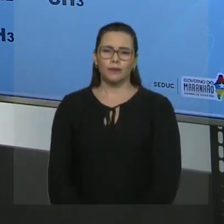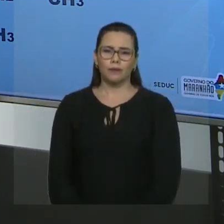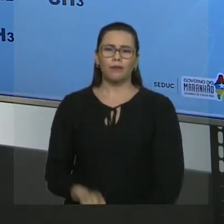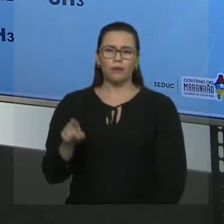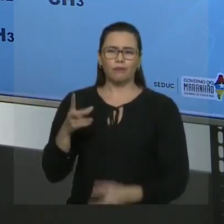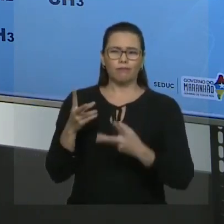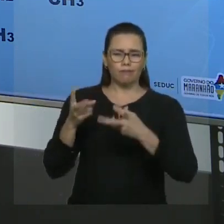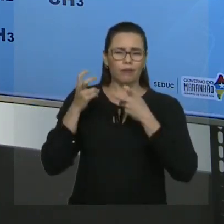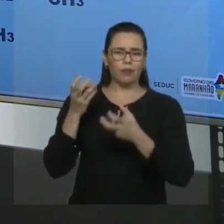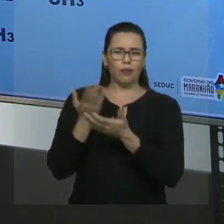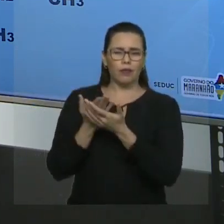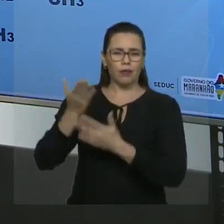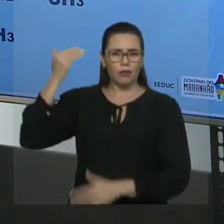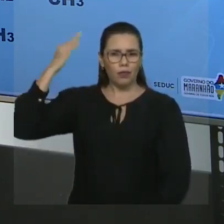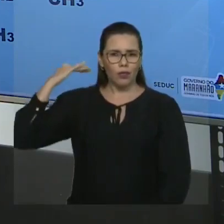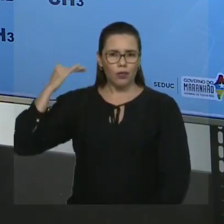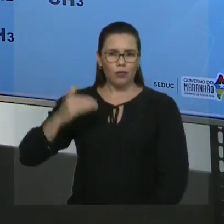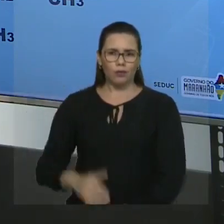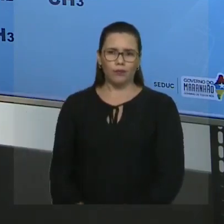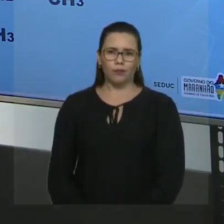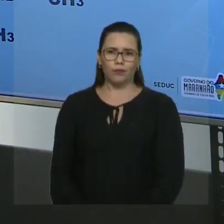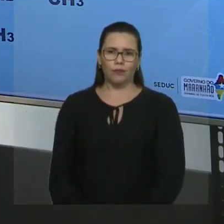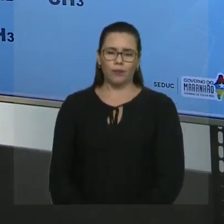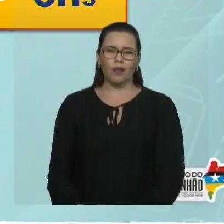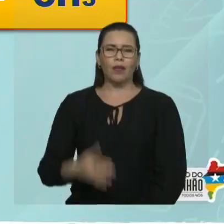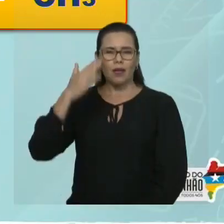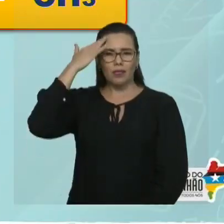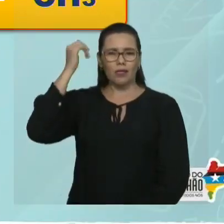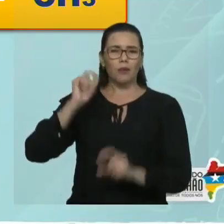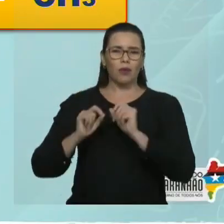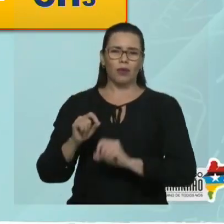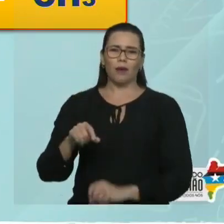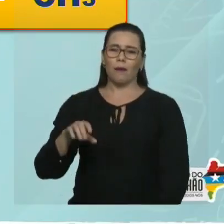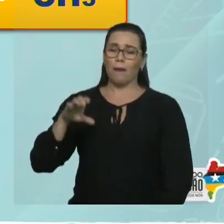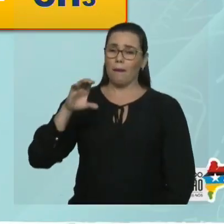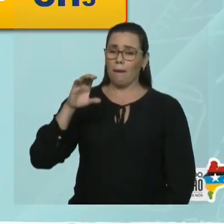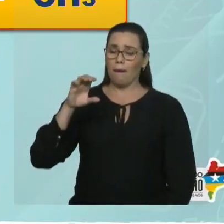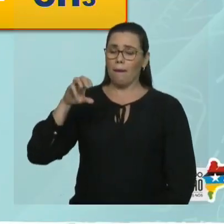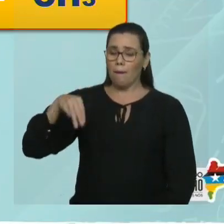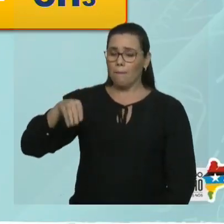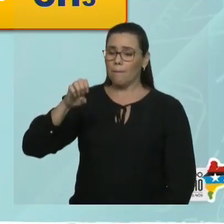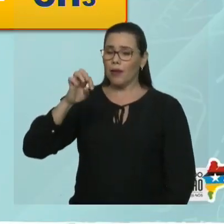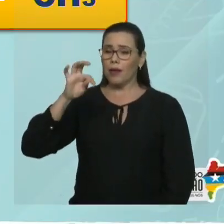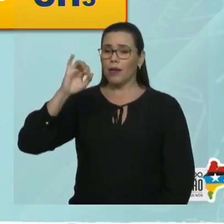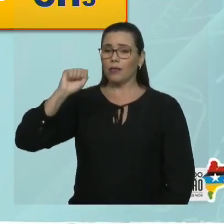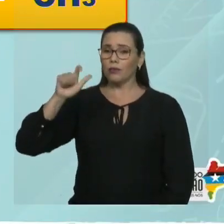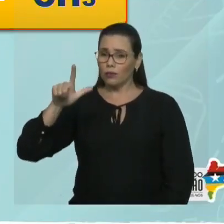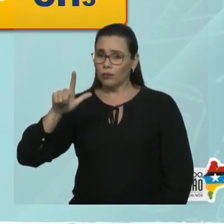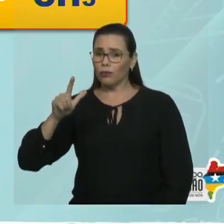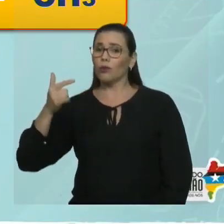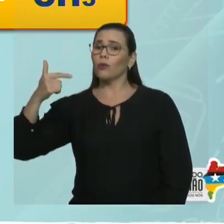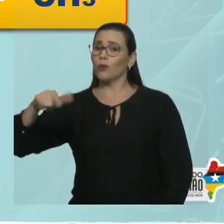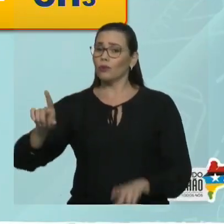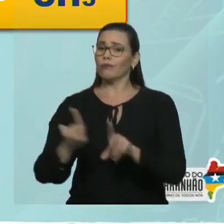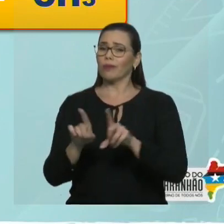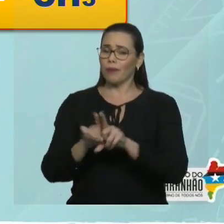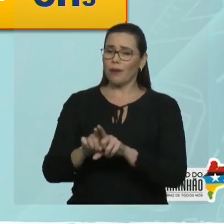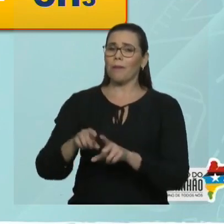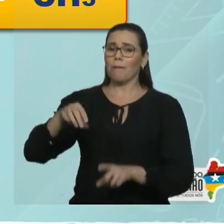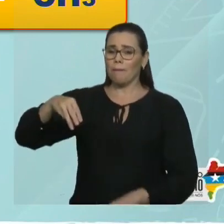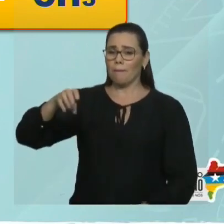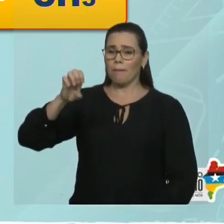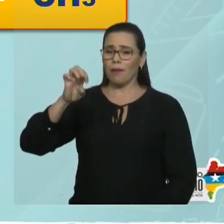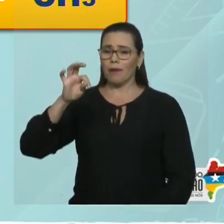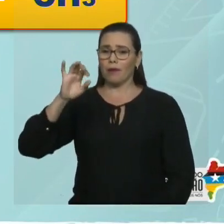viu nas aulas anteriores, sabe que isto aqui é um radical metil. Isto aqui também é um radical metil. E este outro radical é etil.